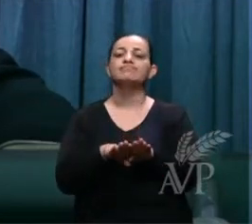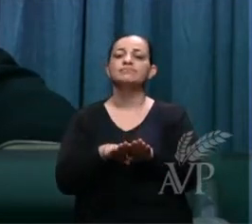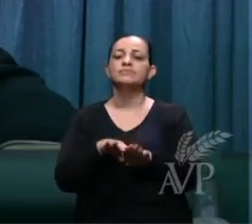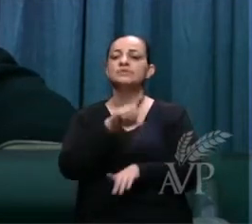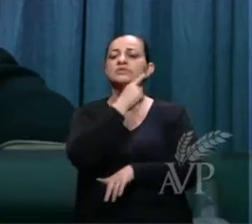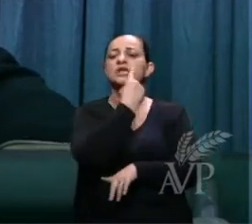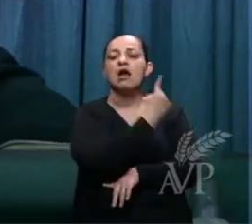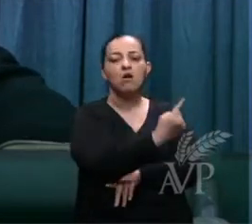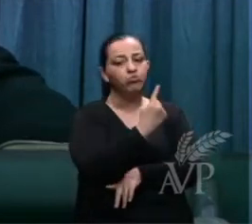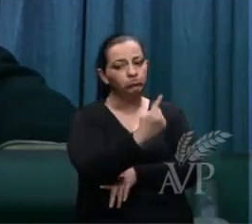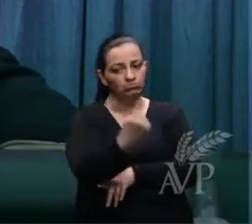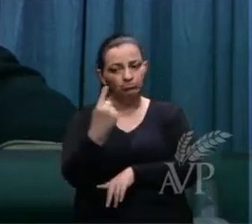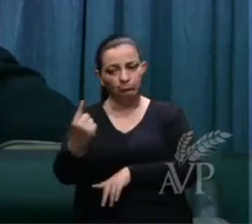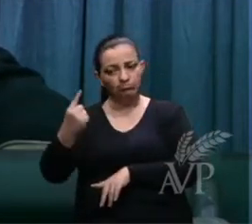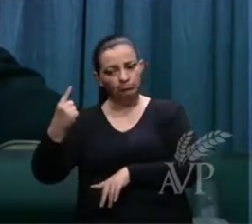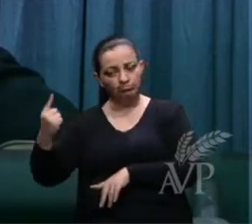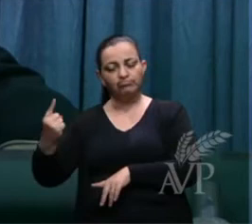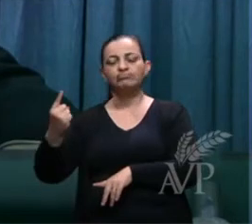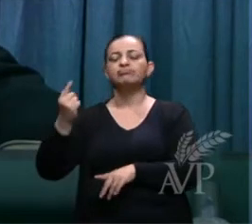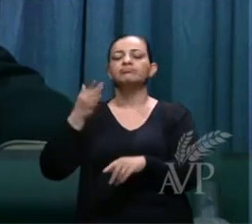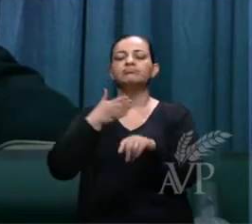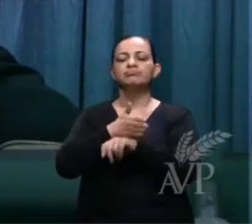cada pessoa estará ali.